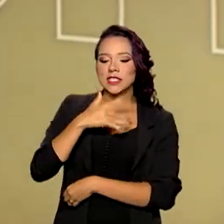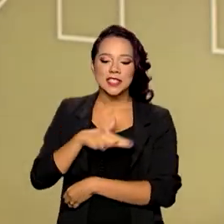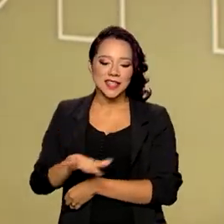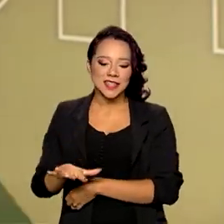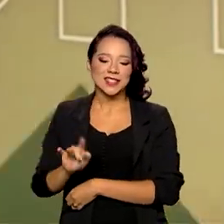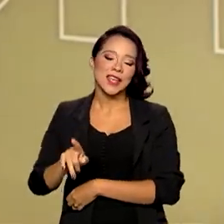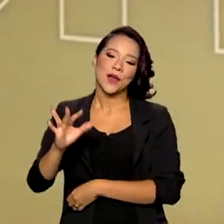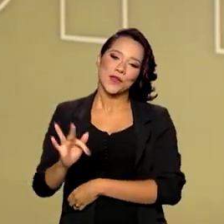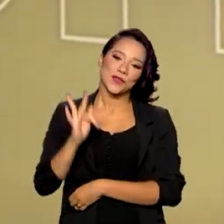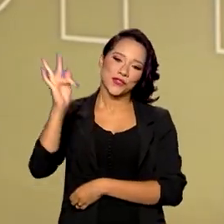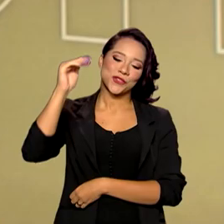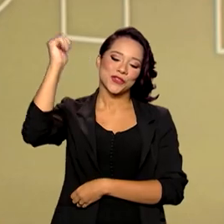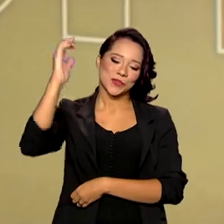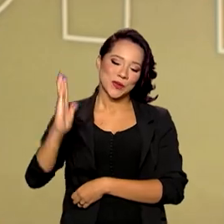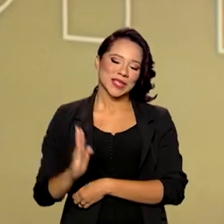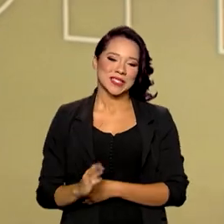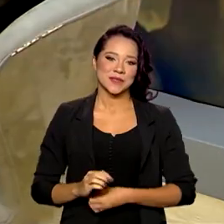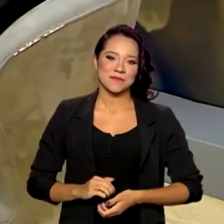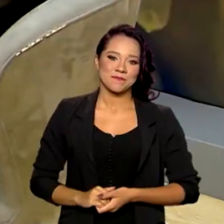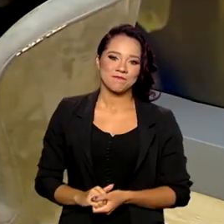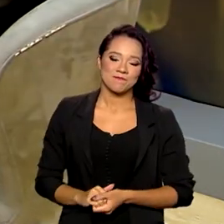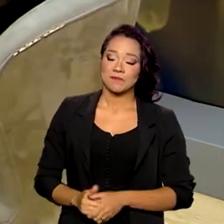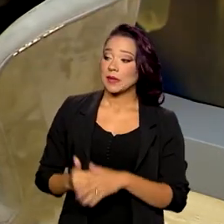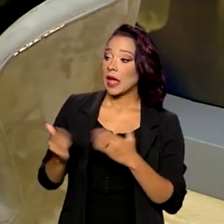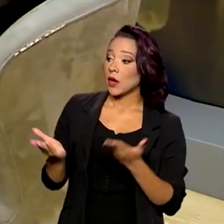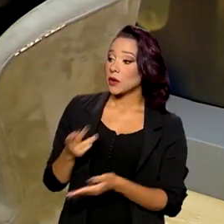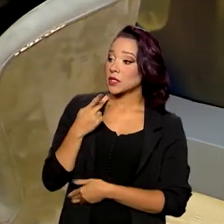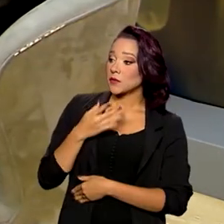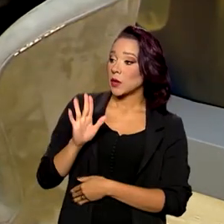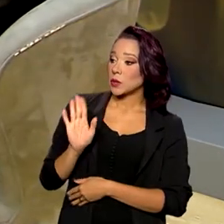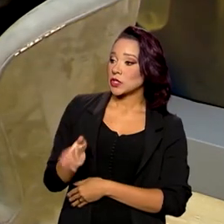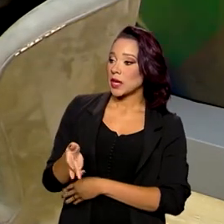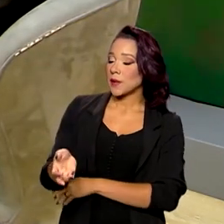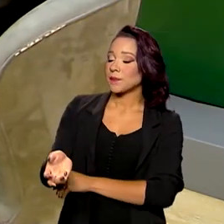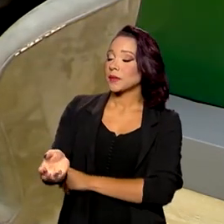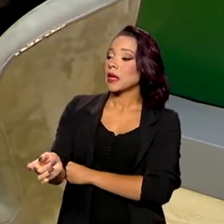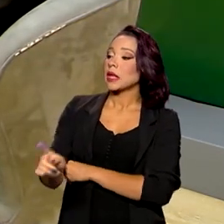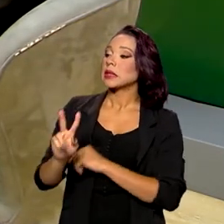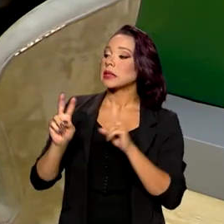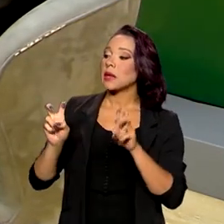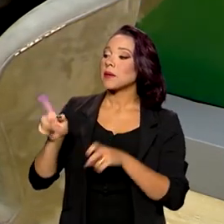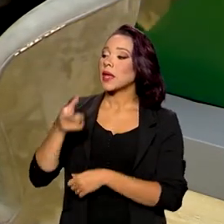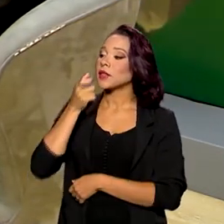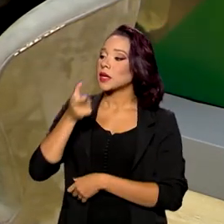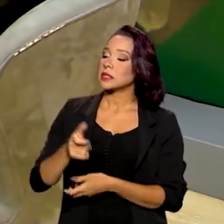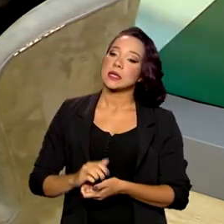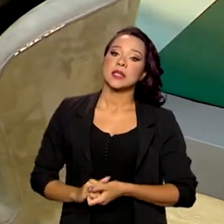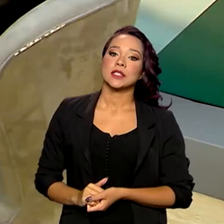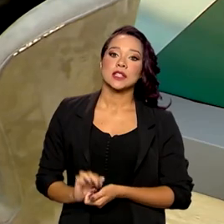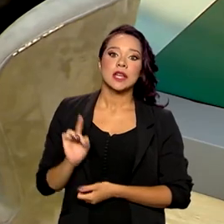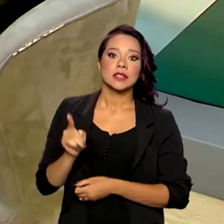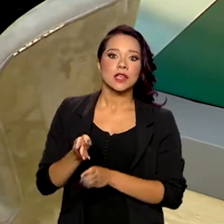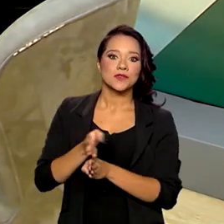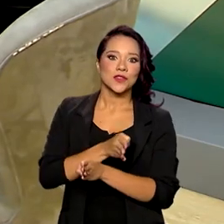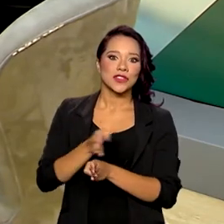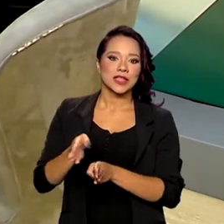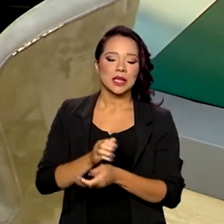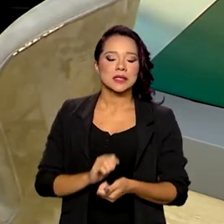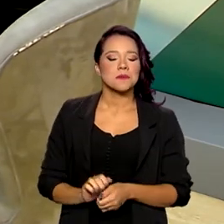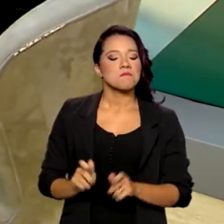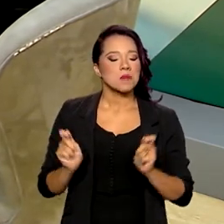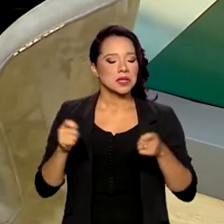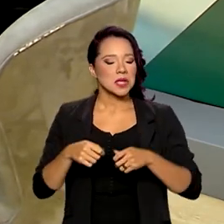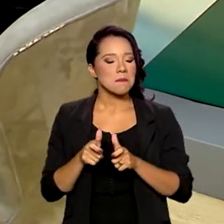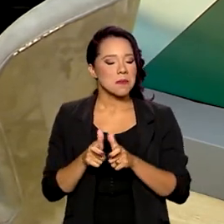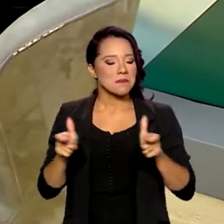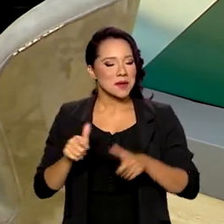o futuro do nosso Brasil. Agora, o senhor comentou aqui uma questão que é bem interessante das fronteiras, mas dá para a